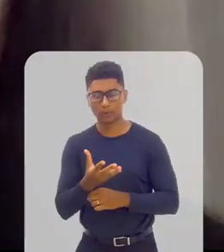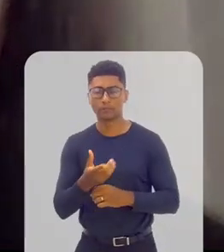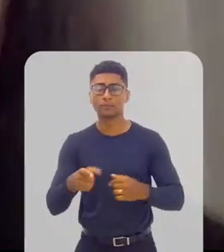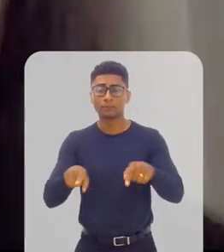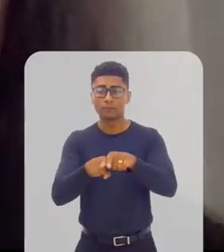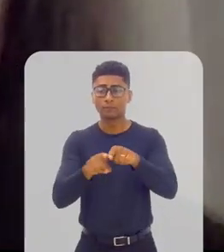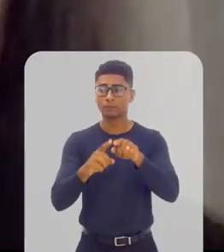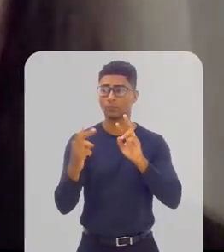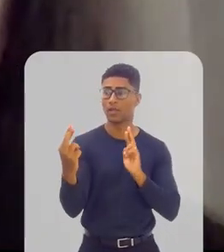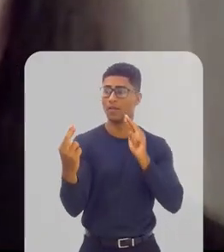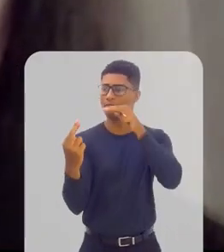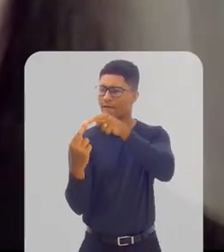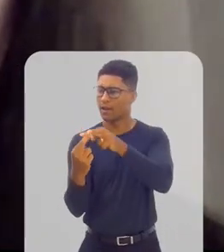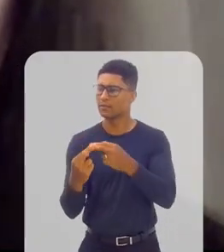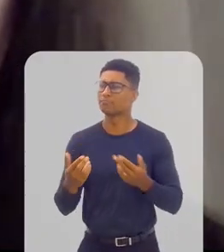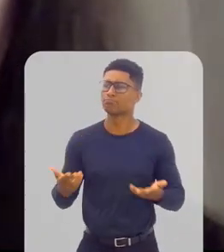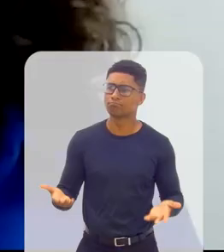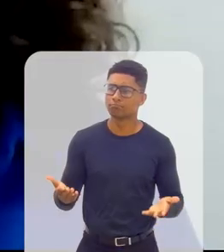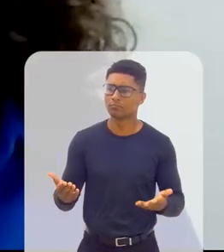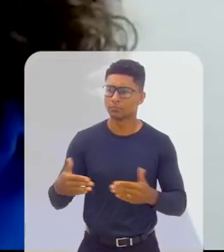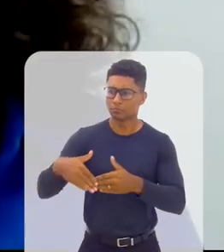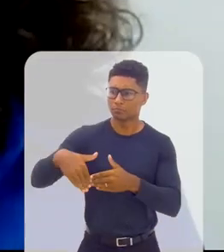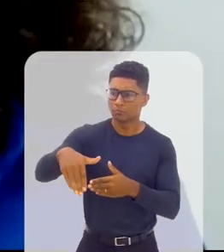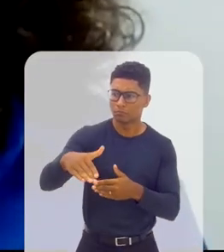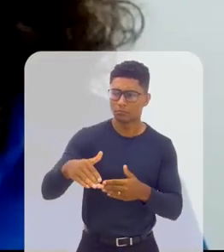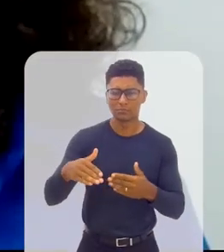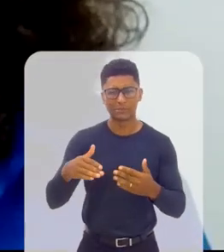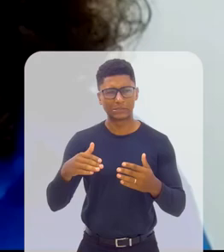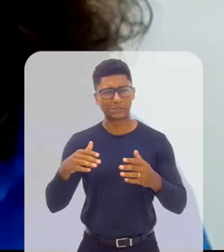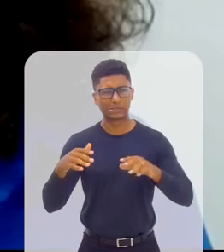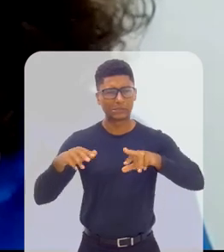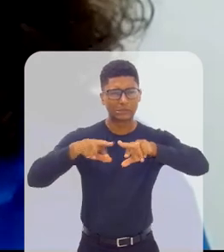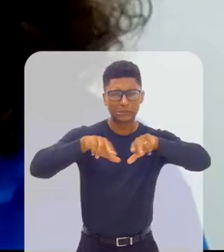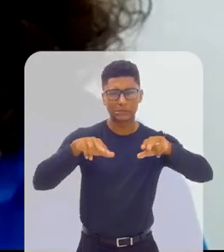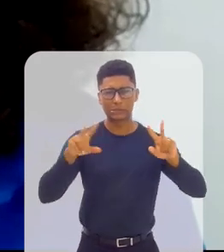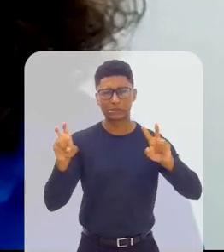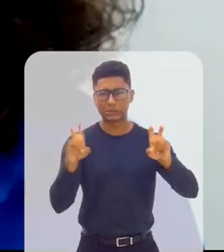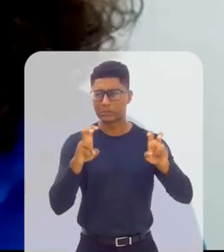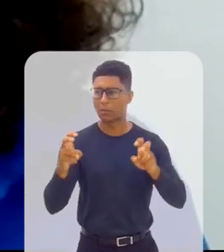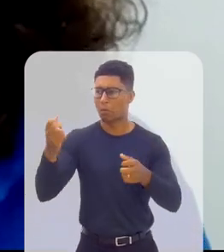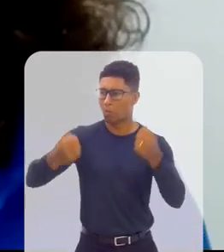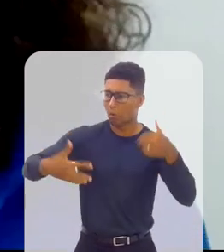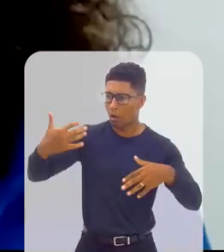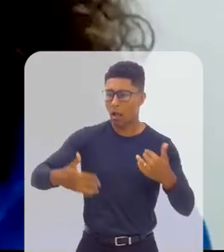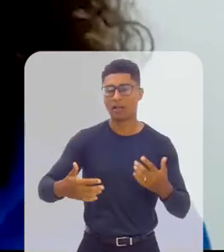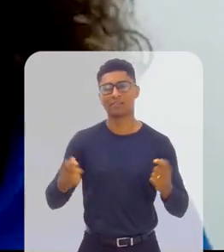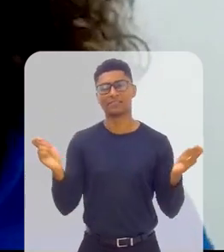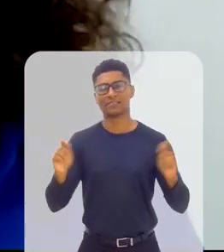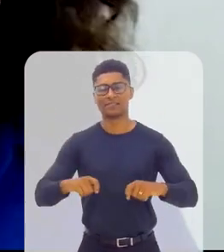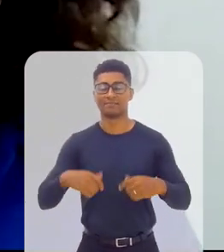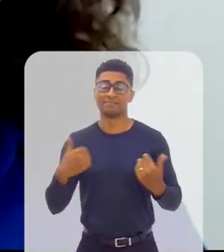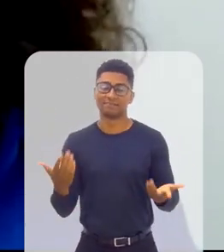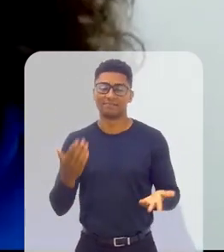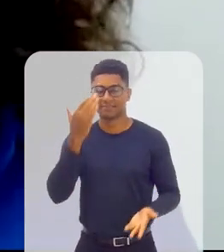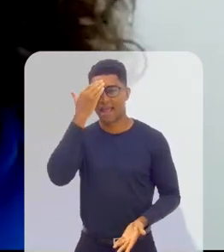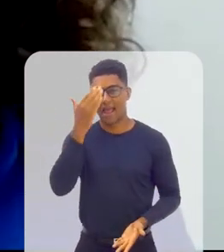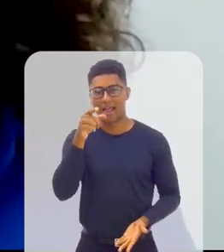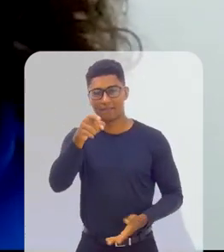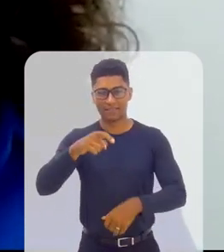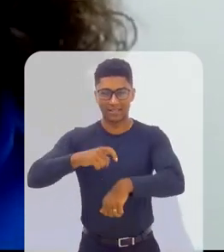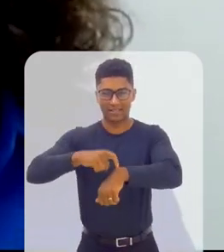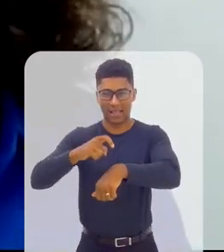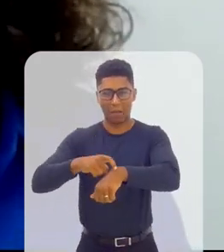também as referências de quem pode vir a esclarecer pontos que são sugeridos por essas instituições. Por isso mesmo, agradeço a sua